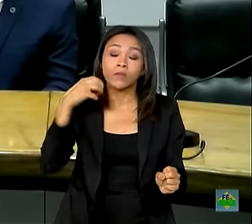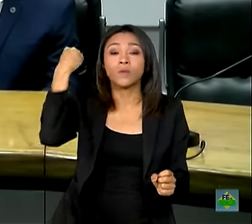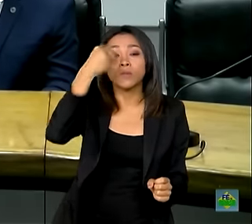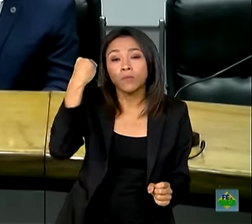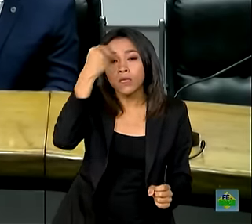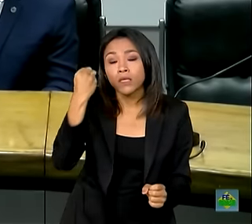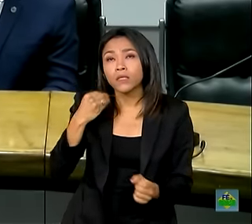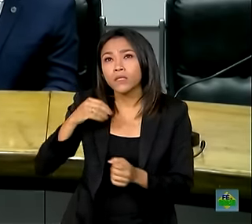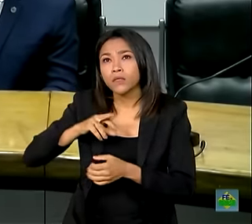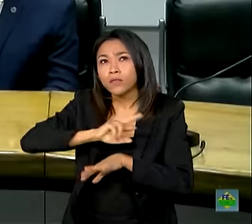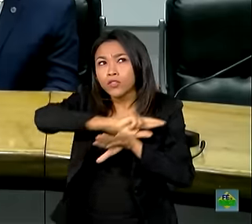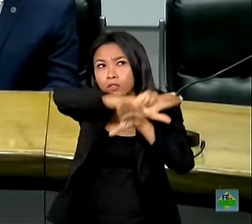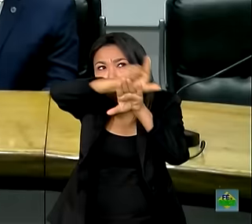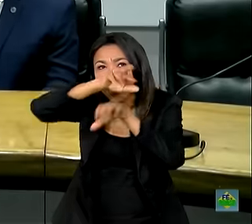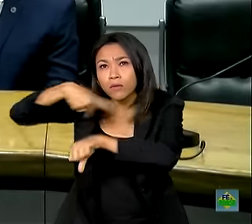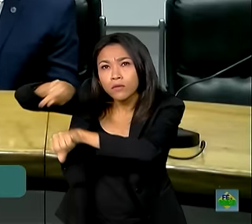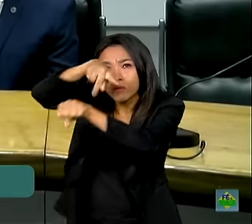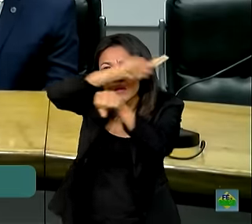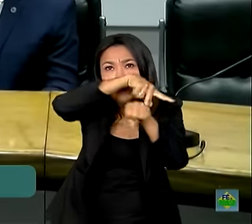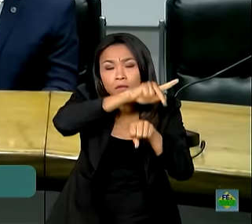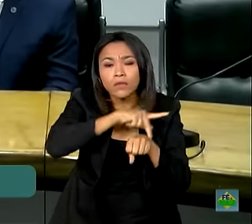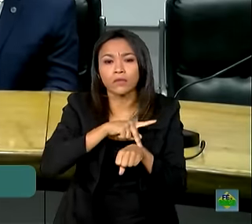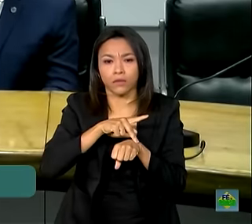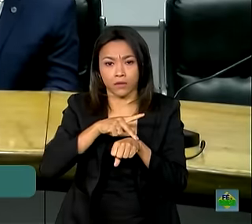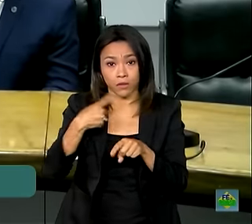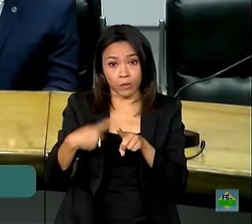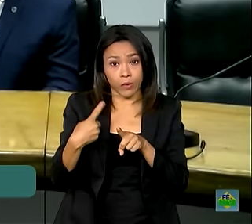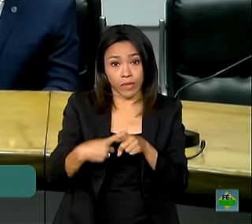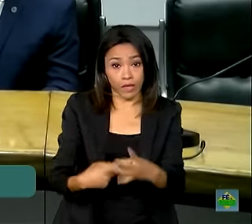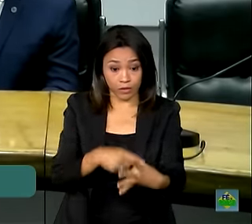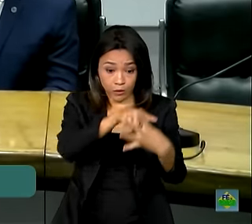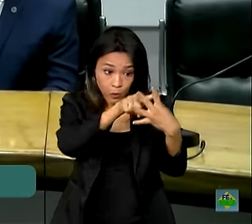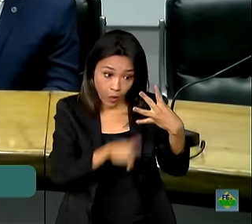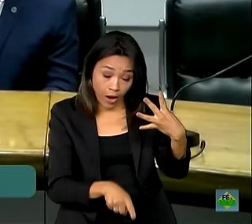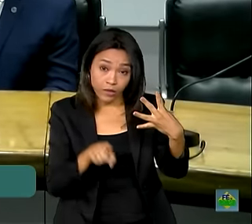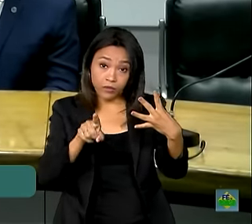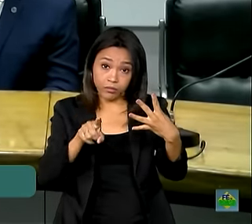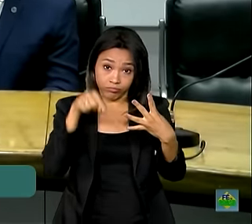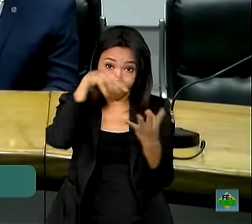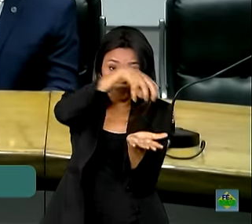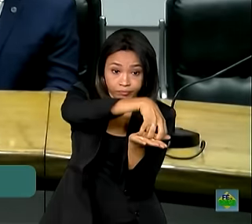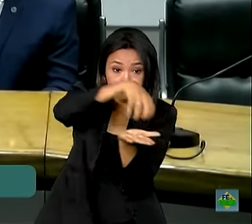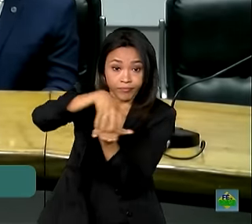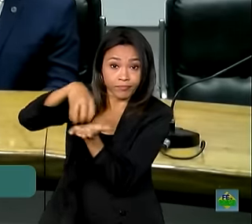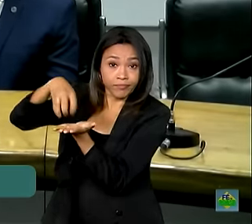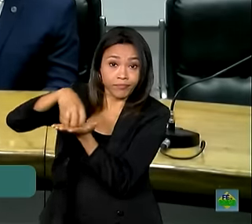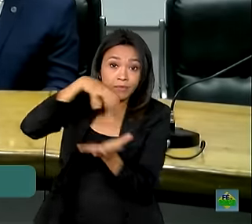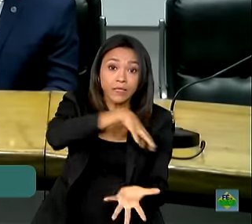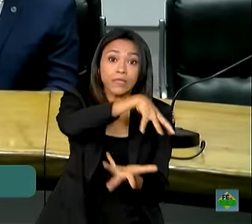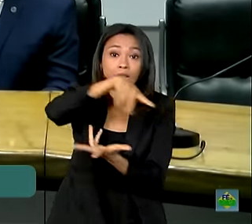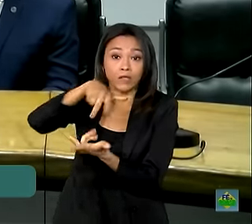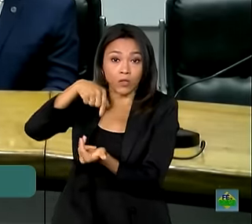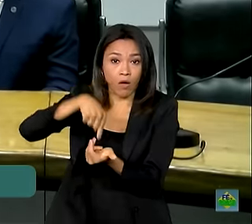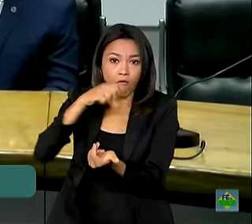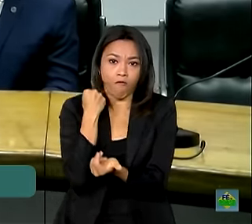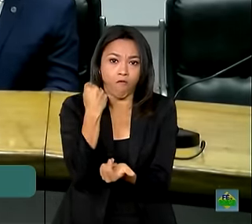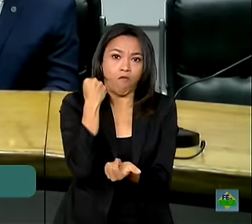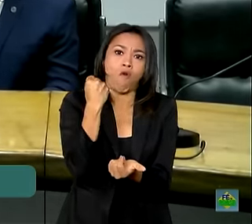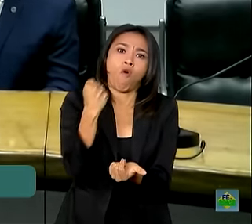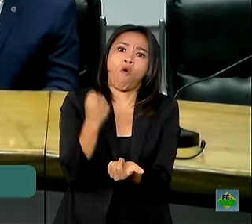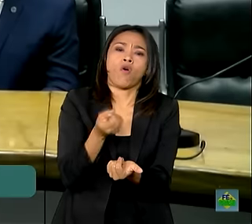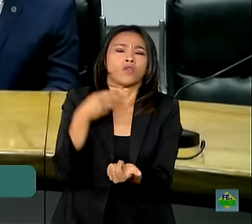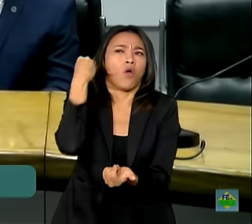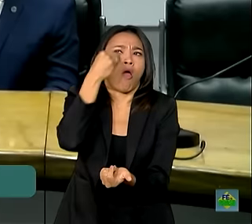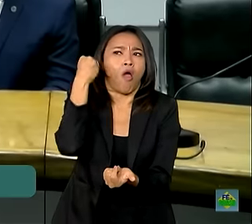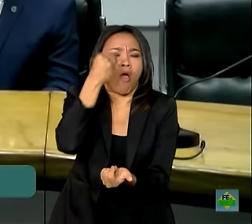de outros países. Porque as quatro entidades aqui que celebraram acordos, elas já têm uma atuação muito forte em vários